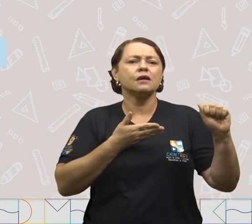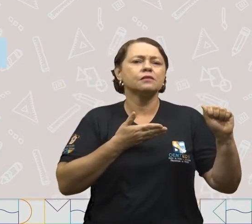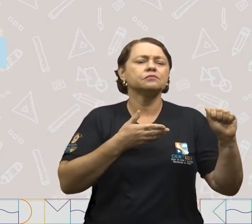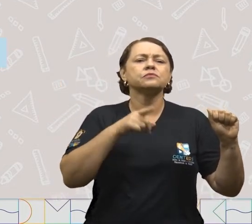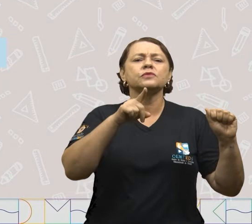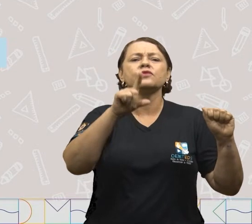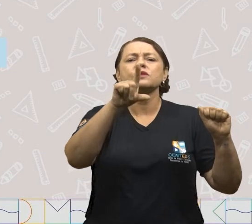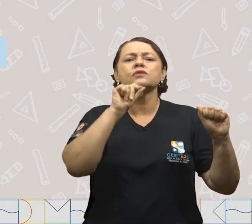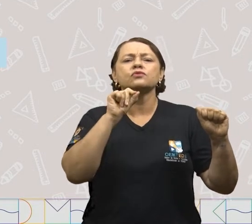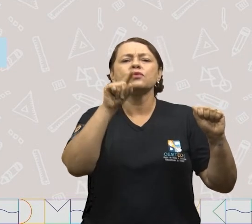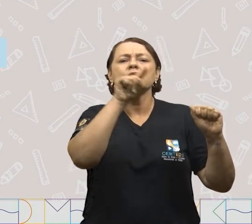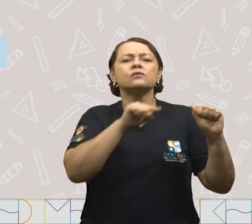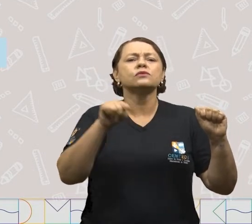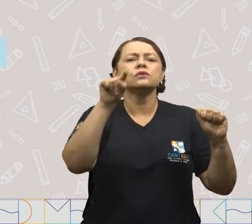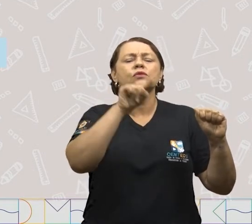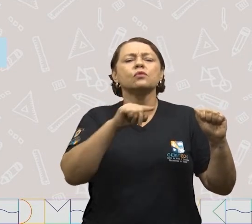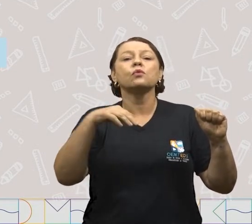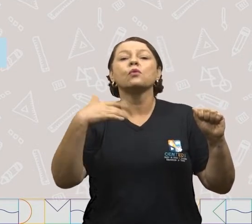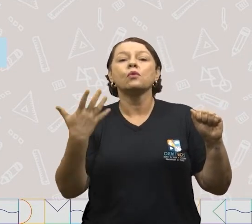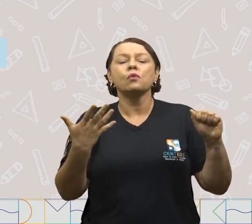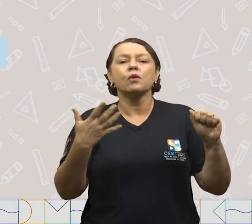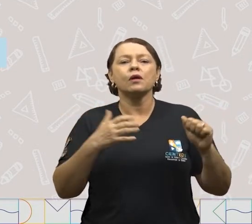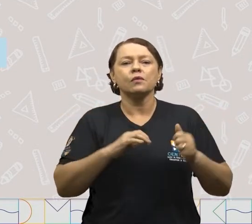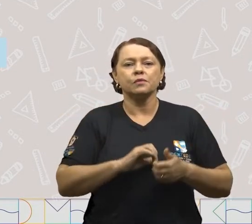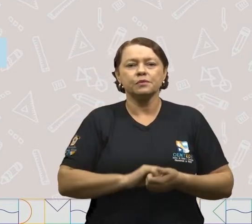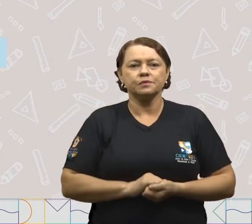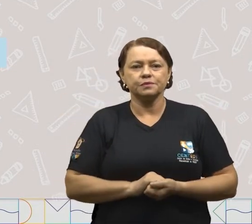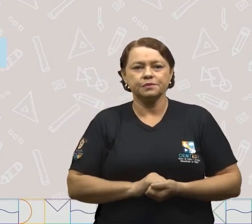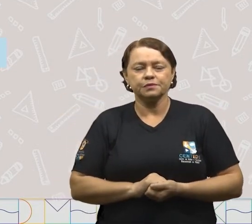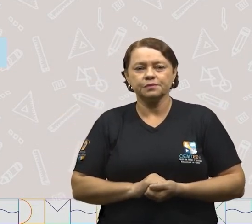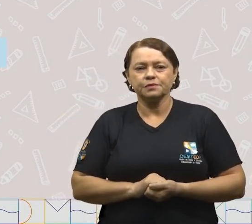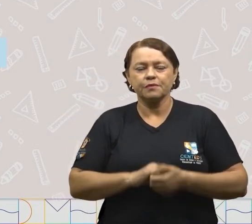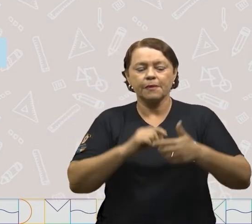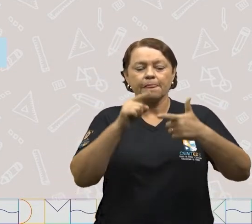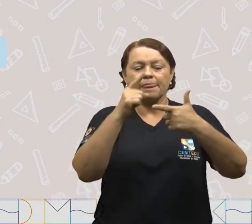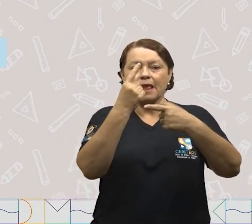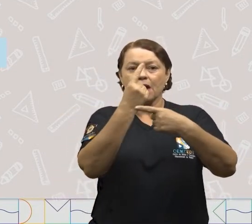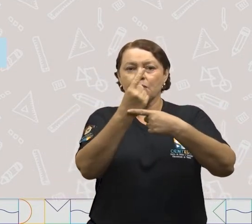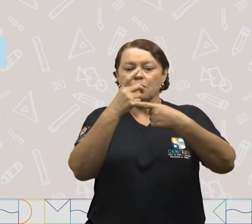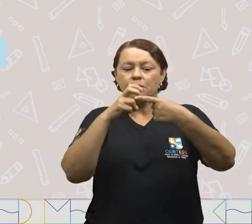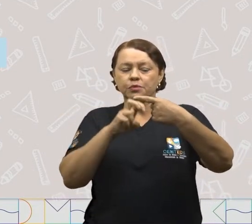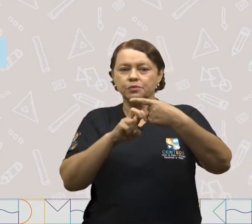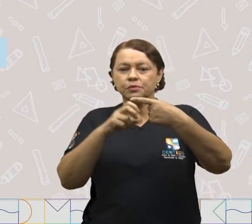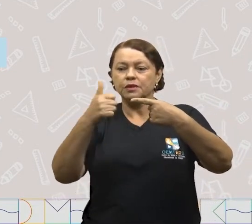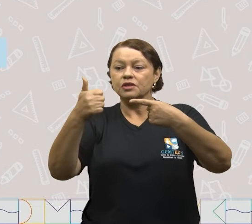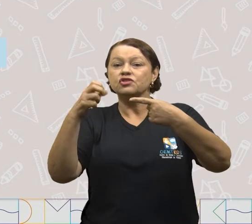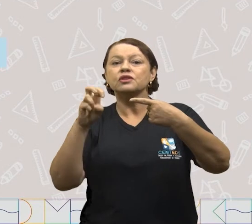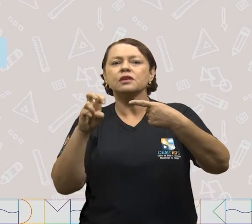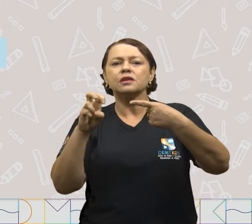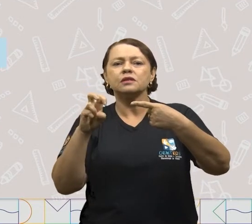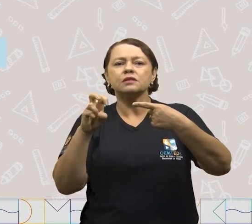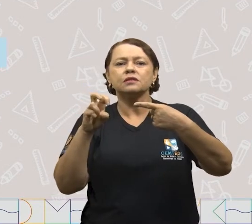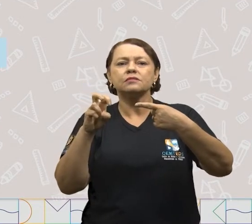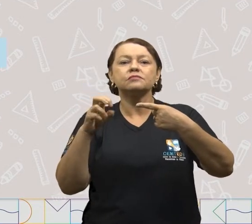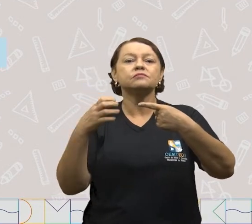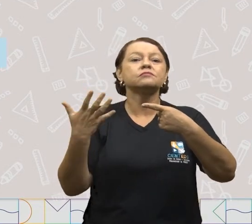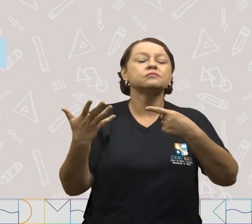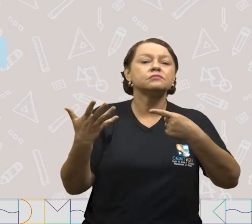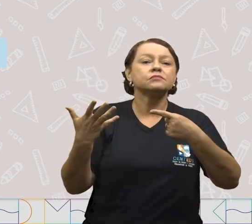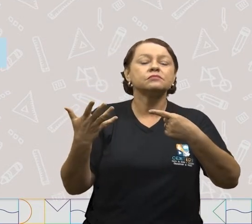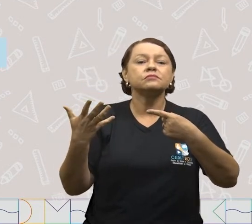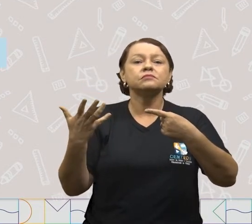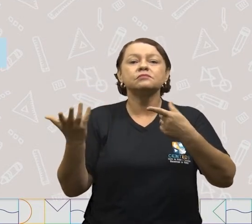O que foi que você marcou? Qual é a quinta parte de quinze? Quanto que é quinze dividido para cinco?